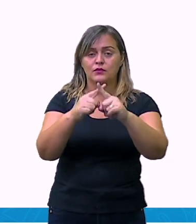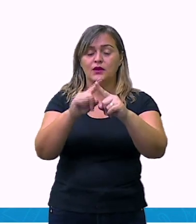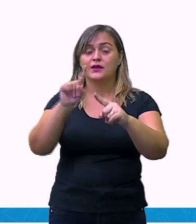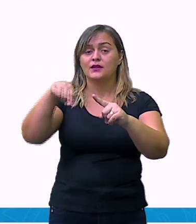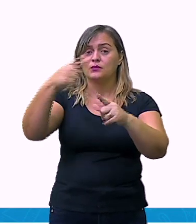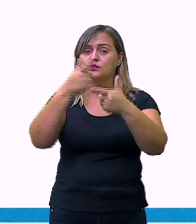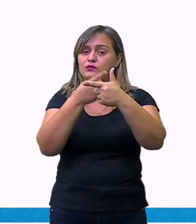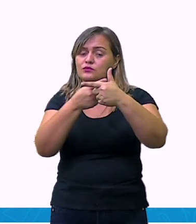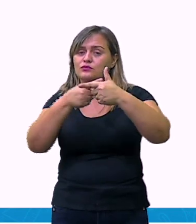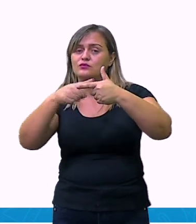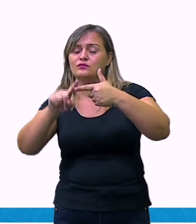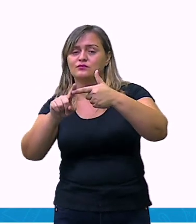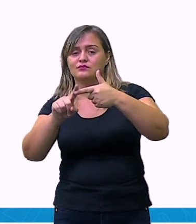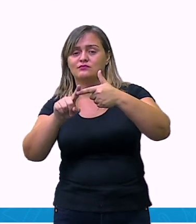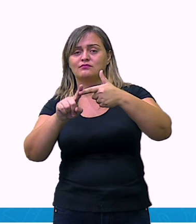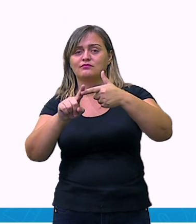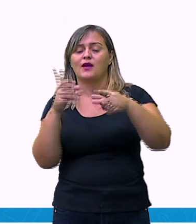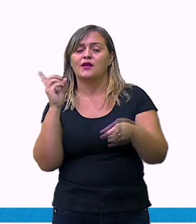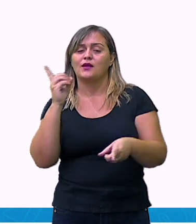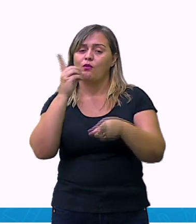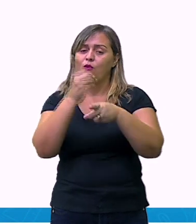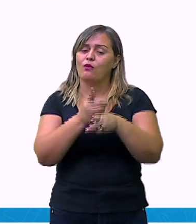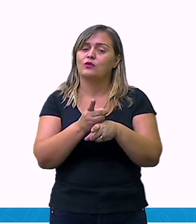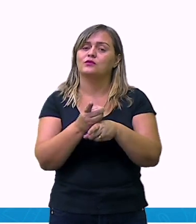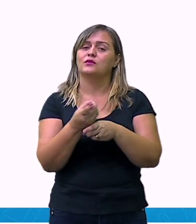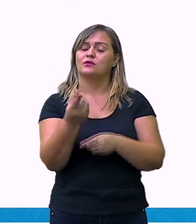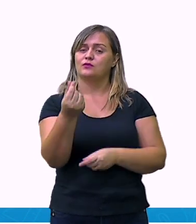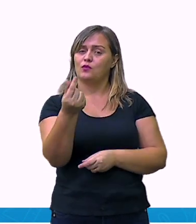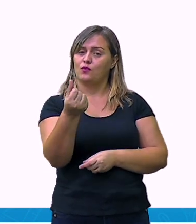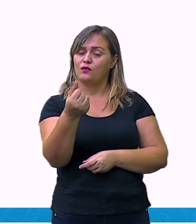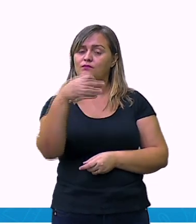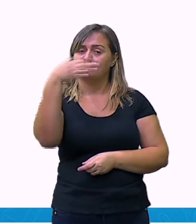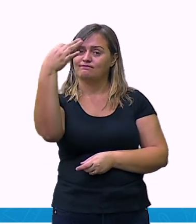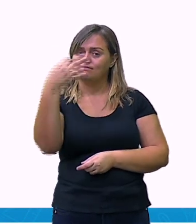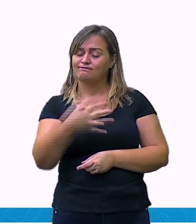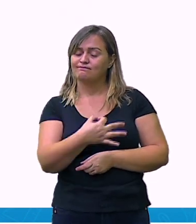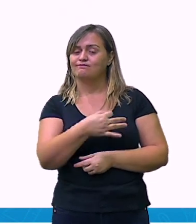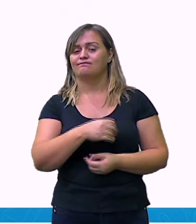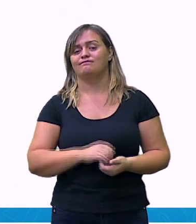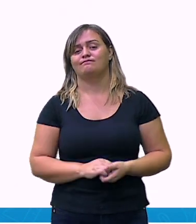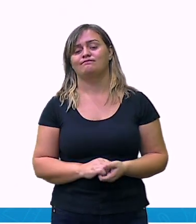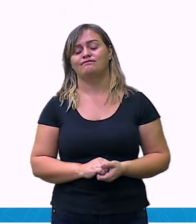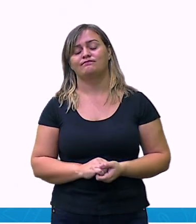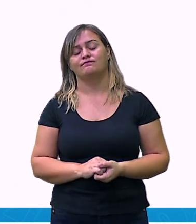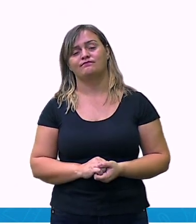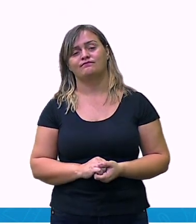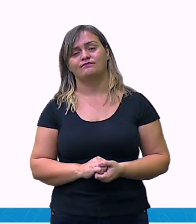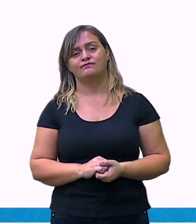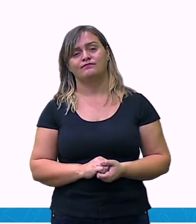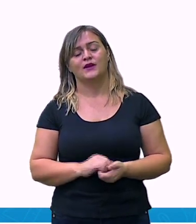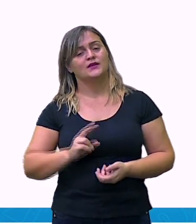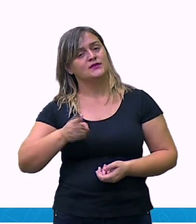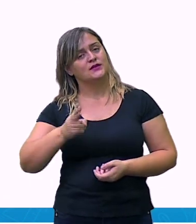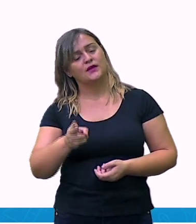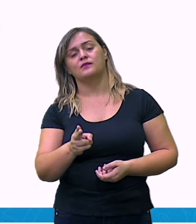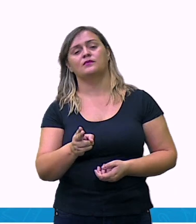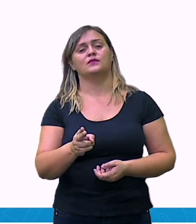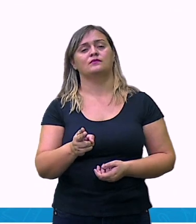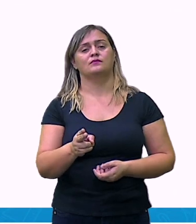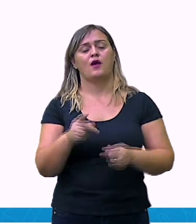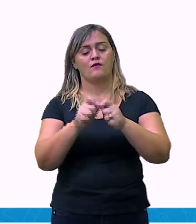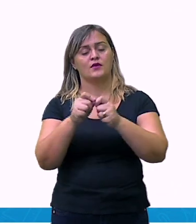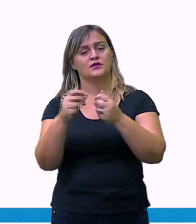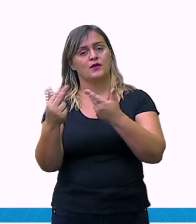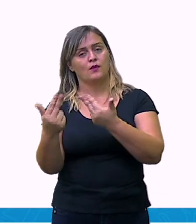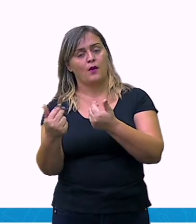cinco por cento de seiscentos, cento e cinquenta reais. E, para chegar a todos esses resultados, é a mesma regra. Eu vou